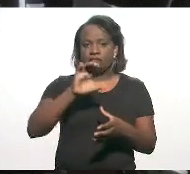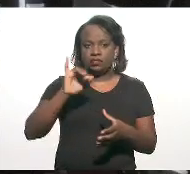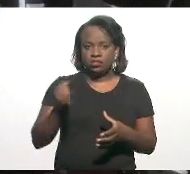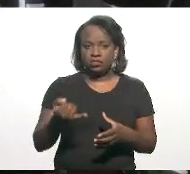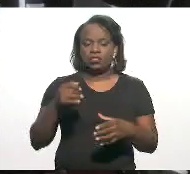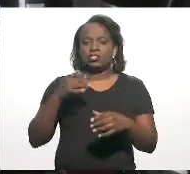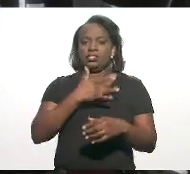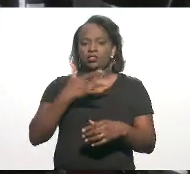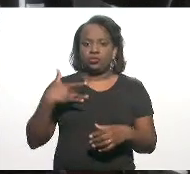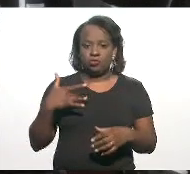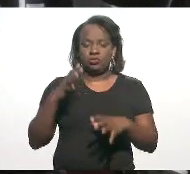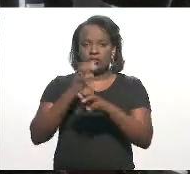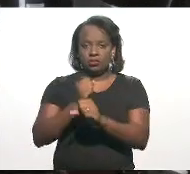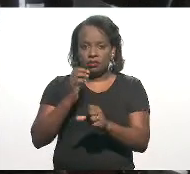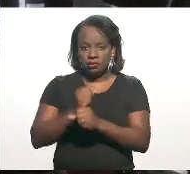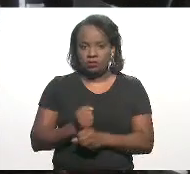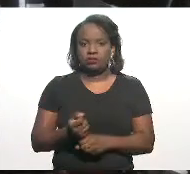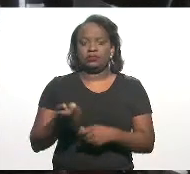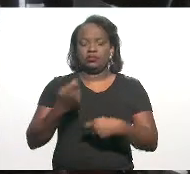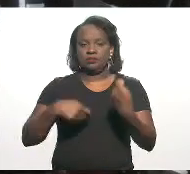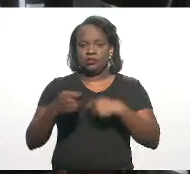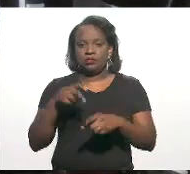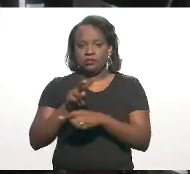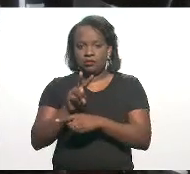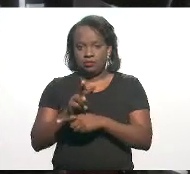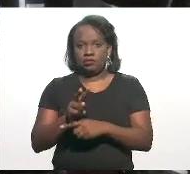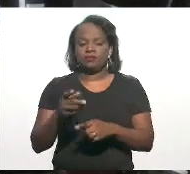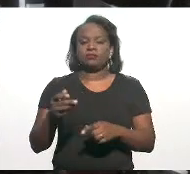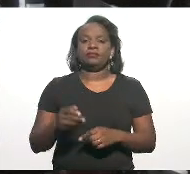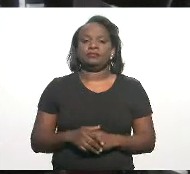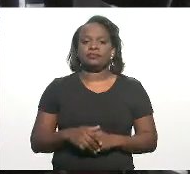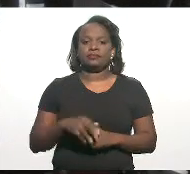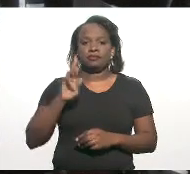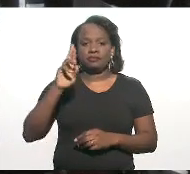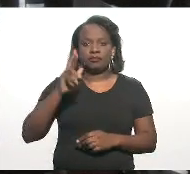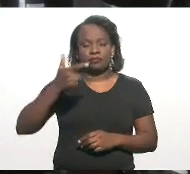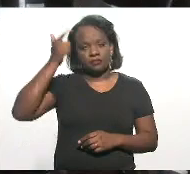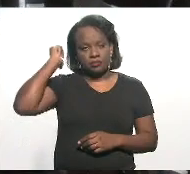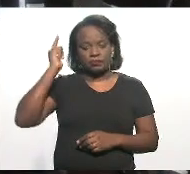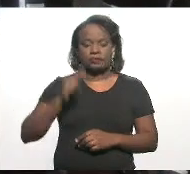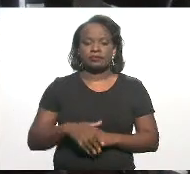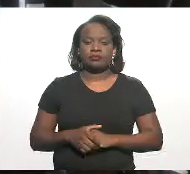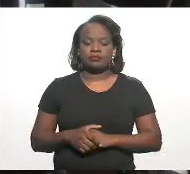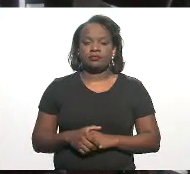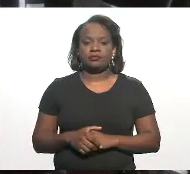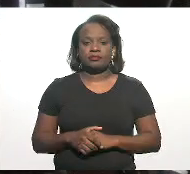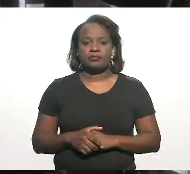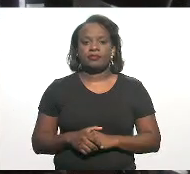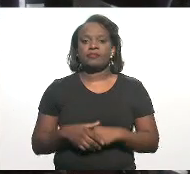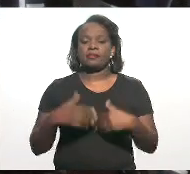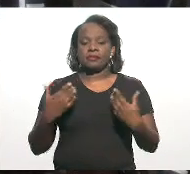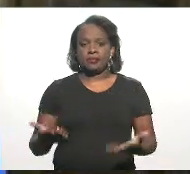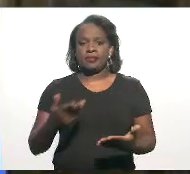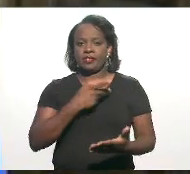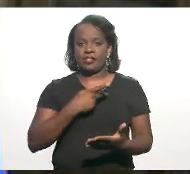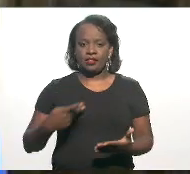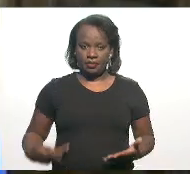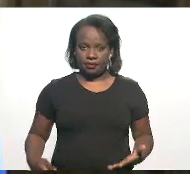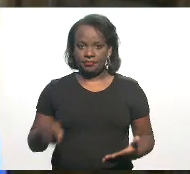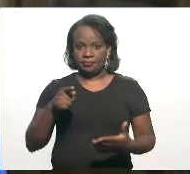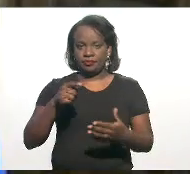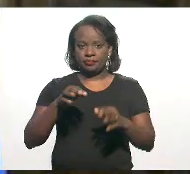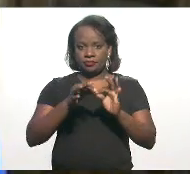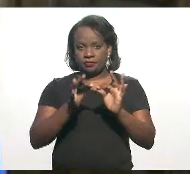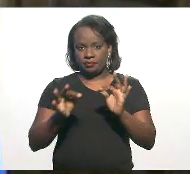Saúde, de Orçamento, Finanças, Fiscalização Financeira e Controle. Com a palavra, o deputado Luiz Paulo. Presidente, como o senhor